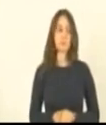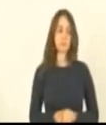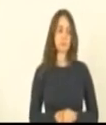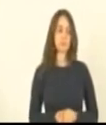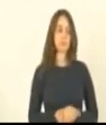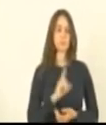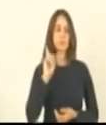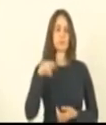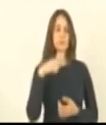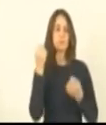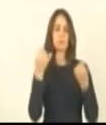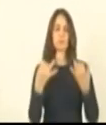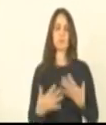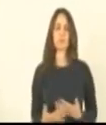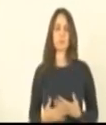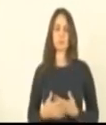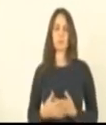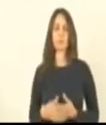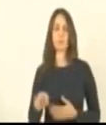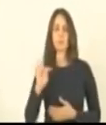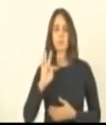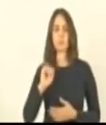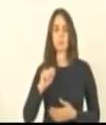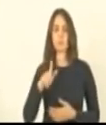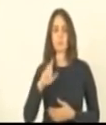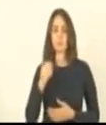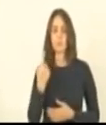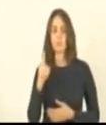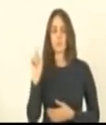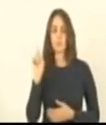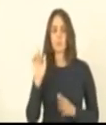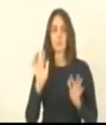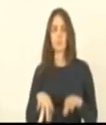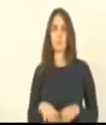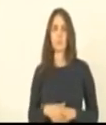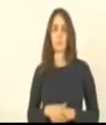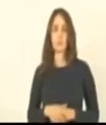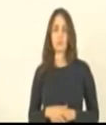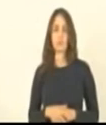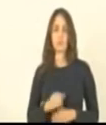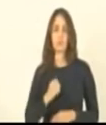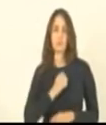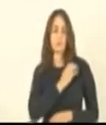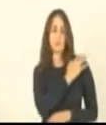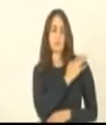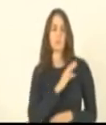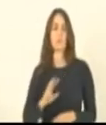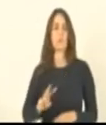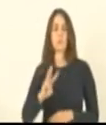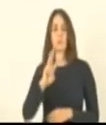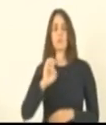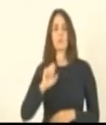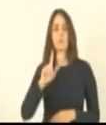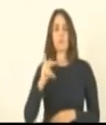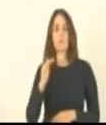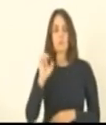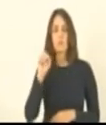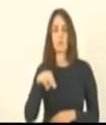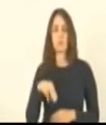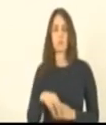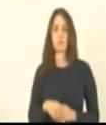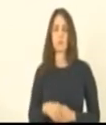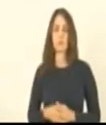eu quero justificar meu voto deputado tiago hoffman então é o último inscrito finalizando e deputado coronel hélio finalizando assim a justificação de voto